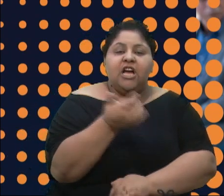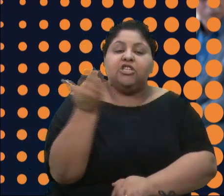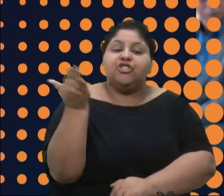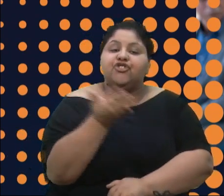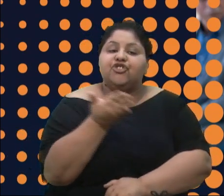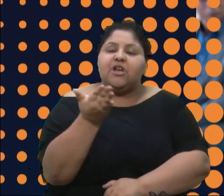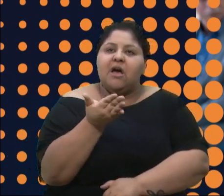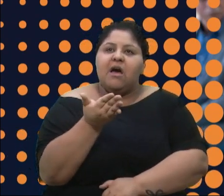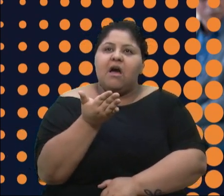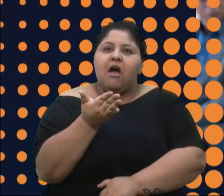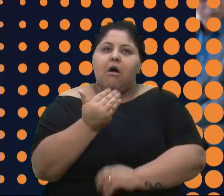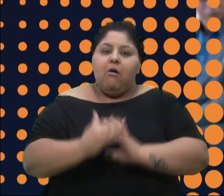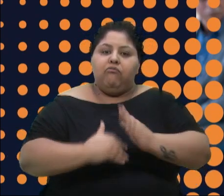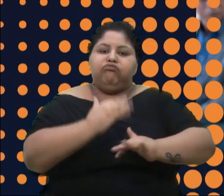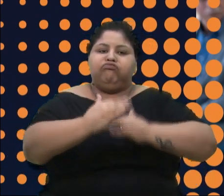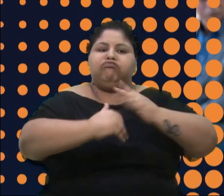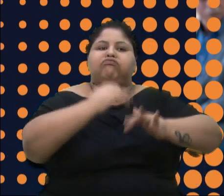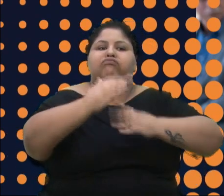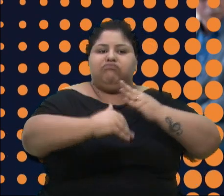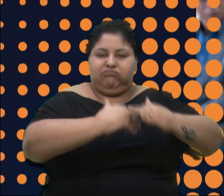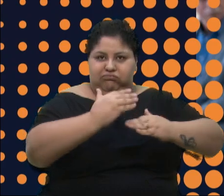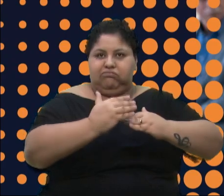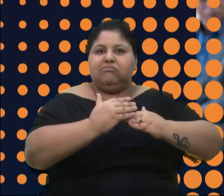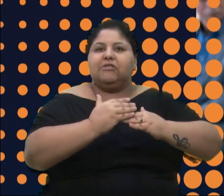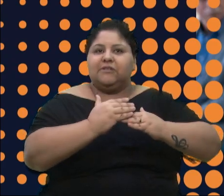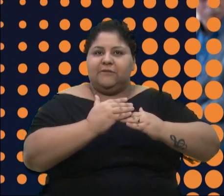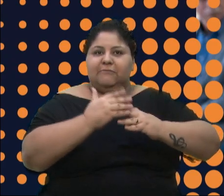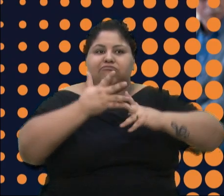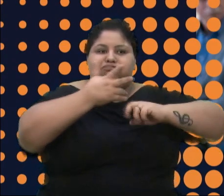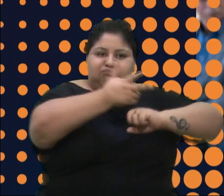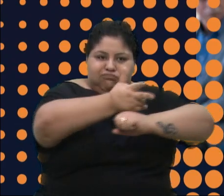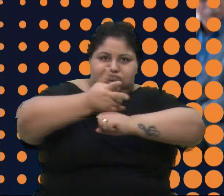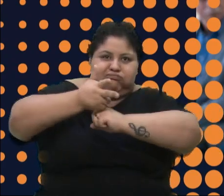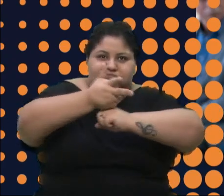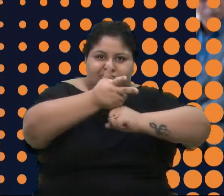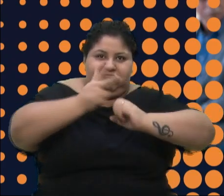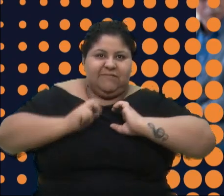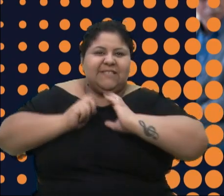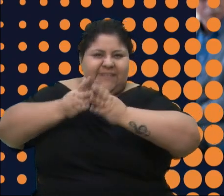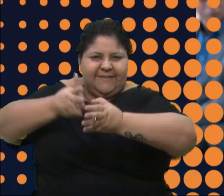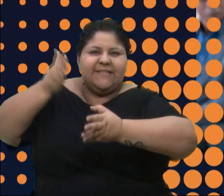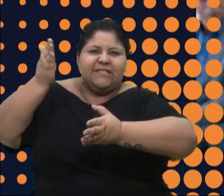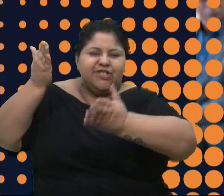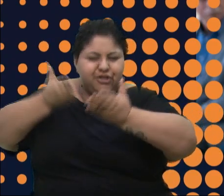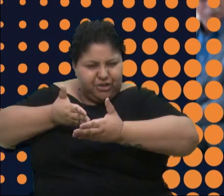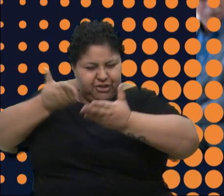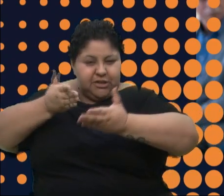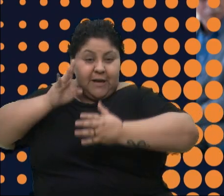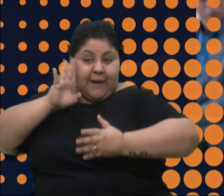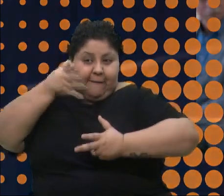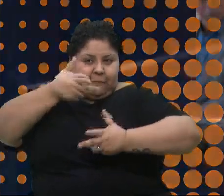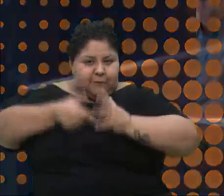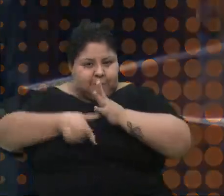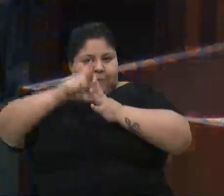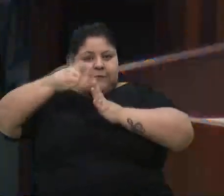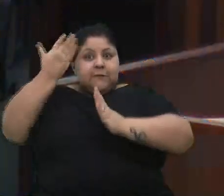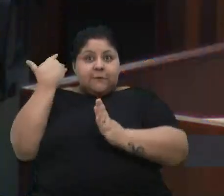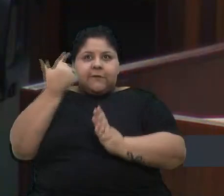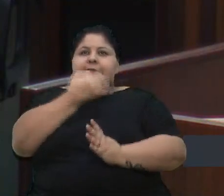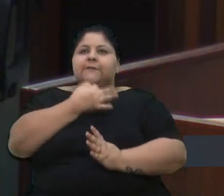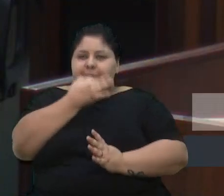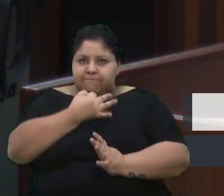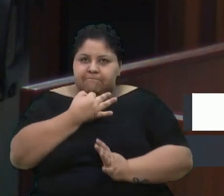esse processo, esse mecanismo, ele já tinha que ter sido instalado em Caxiou do Sul.